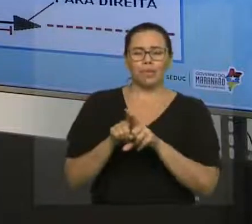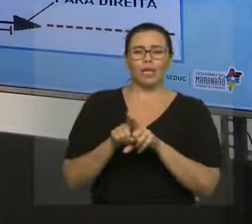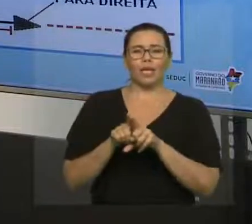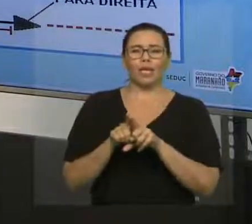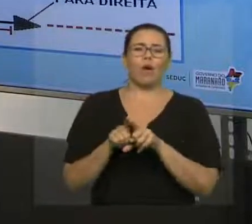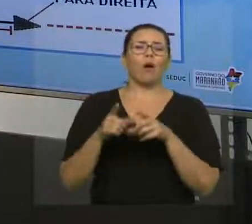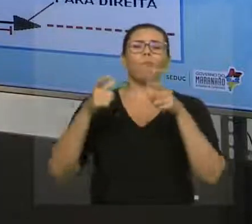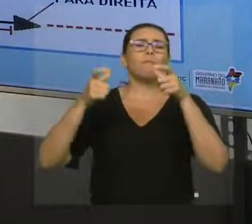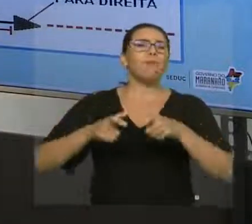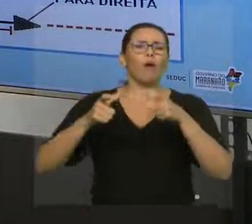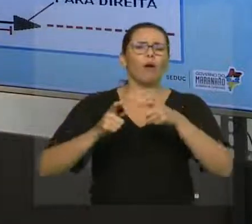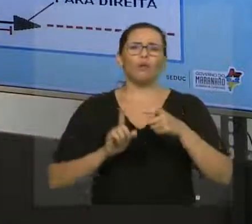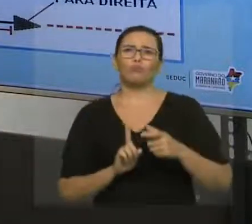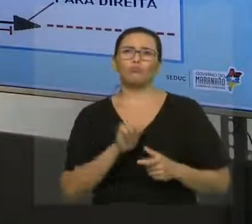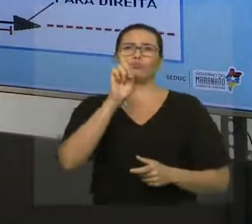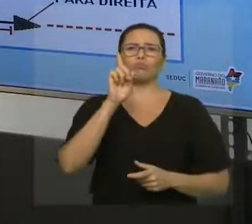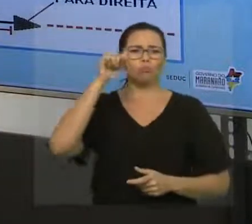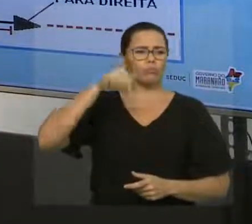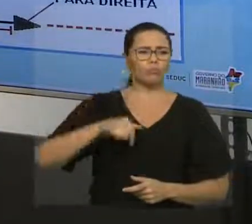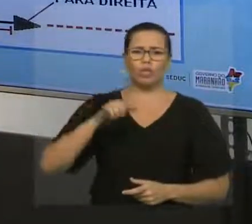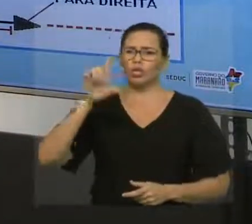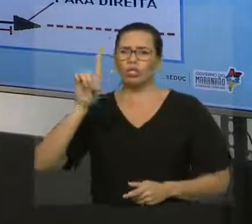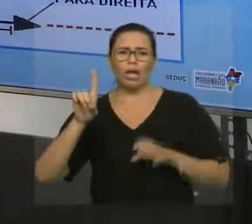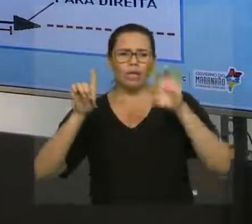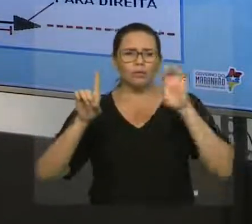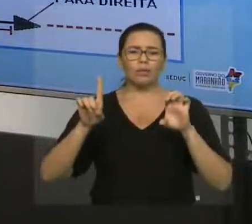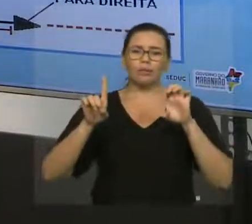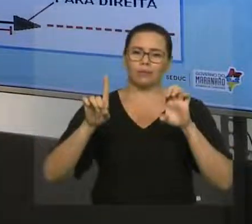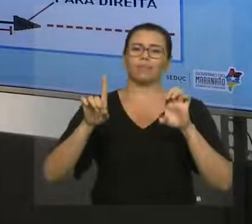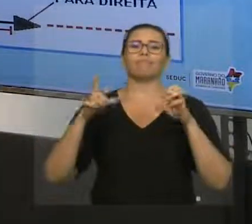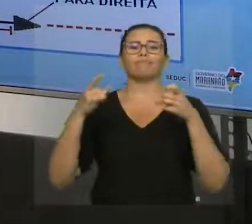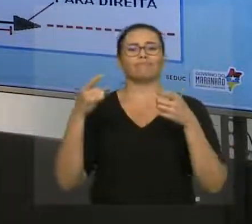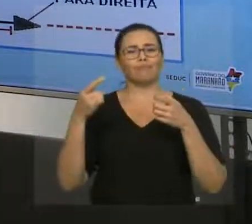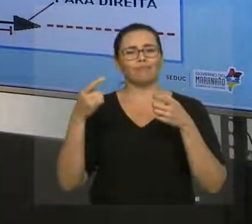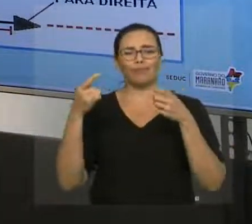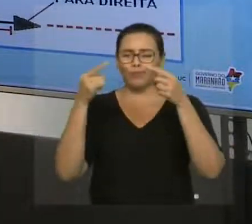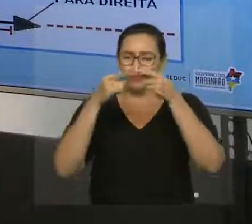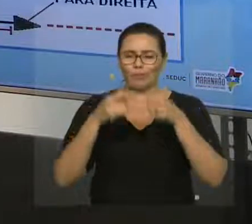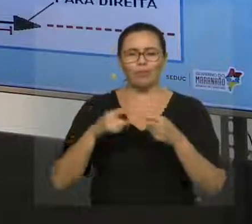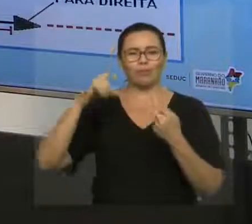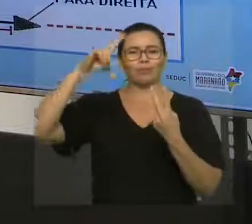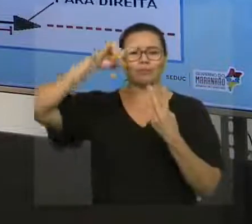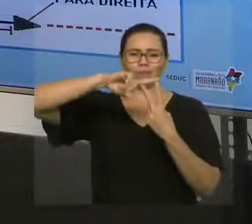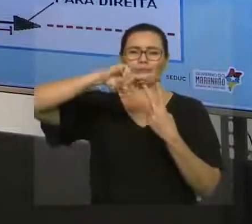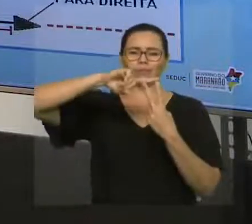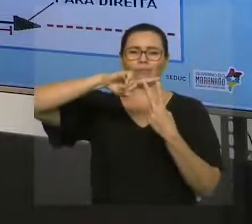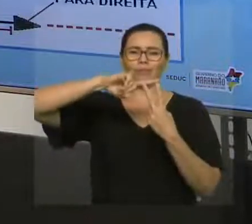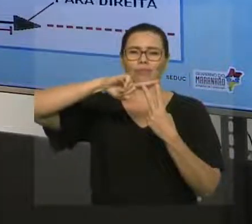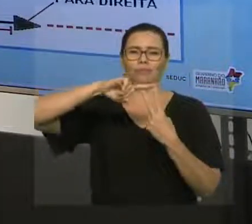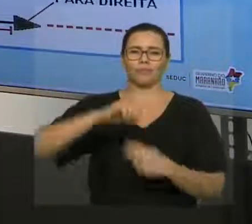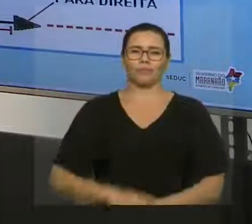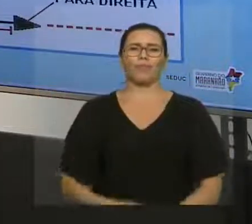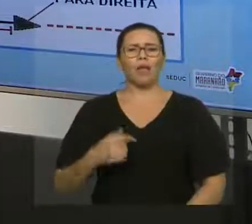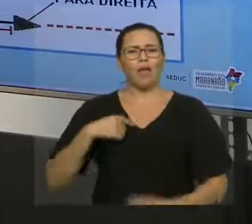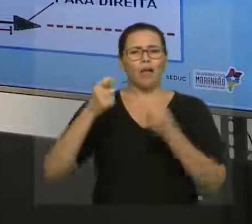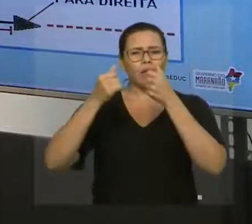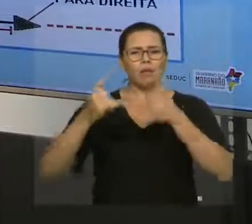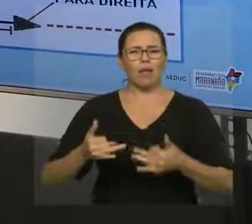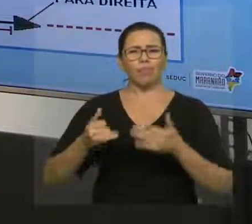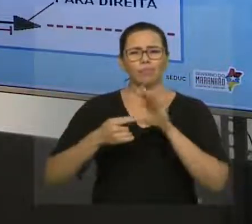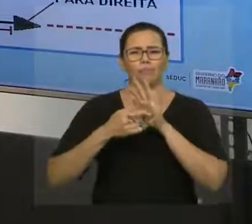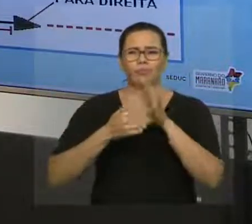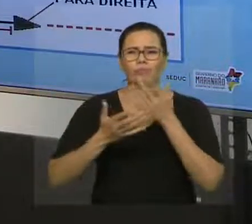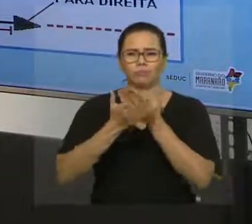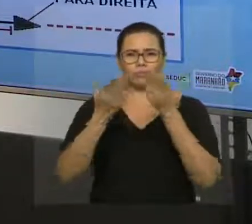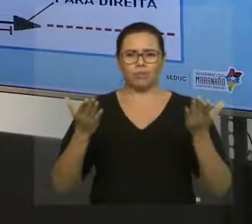grandeza física vetorial. E aqui eu coloquei velocidade, aceleração, força, impulso, deslocamento, para vocês aí de fundamental, primeiro